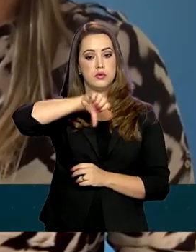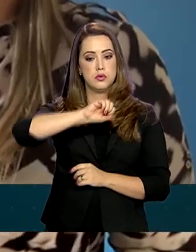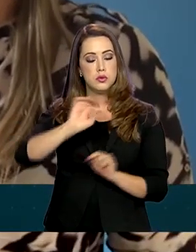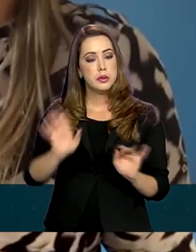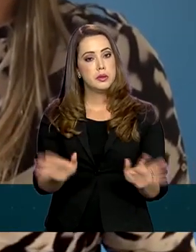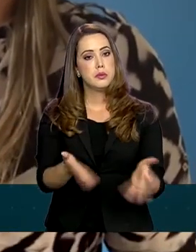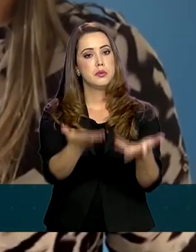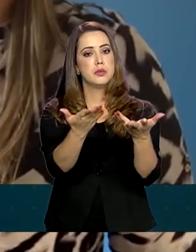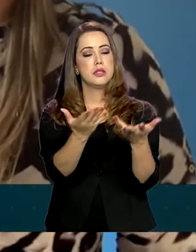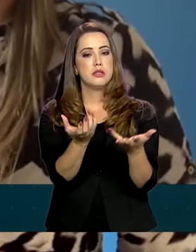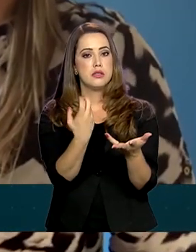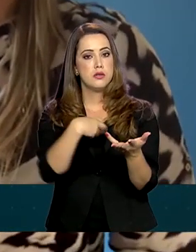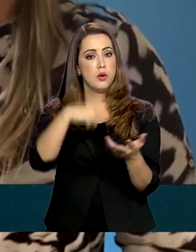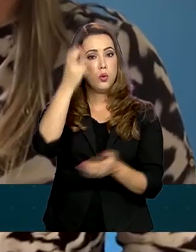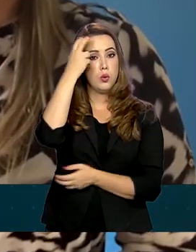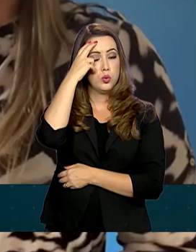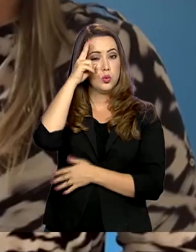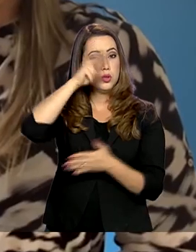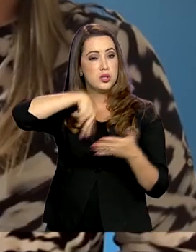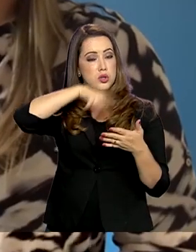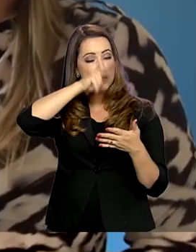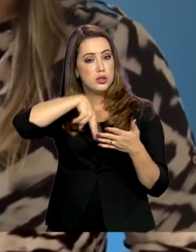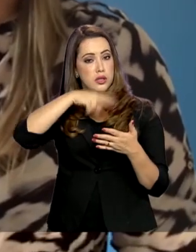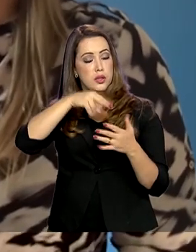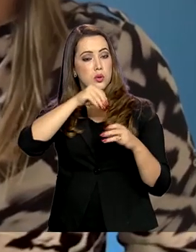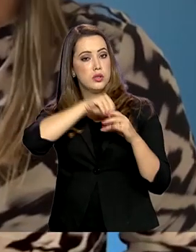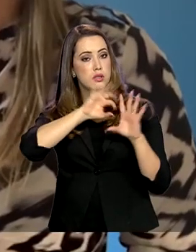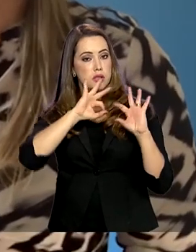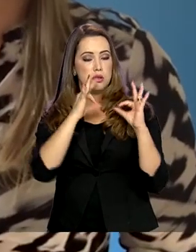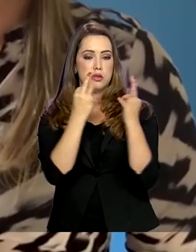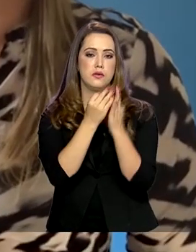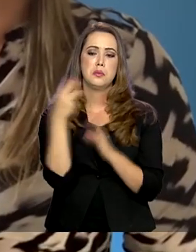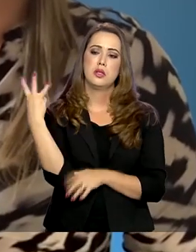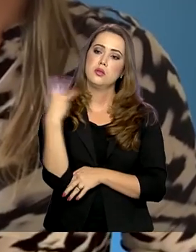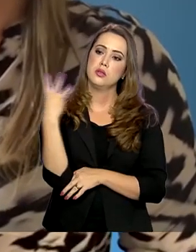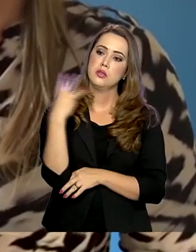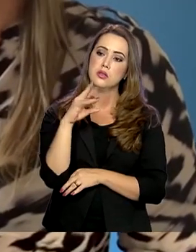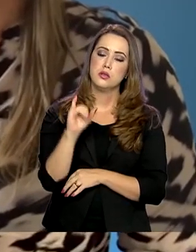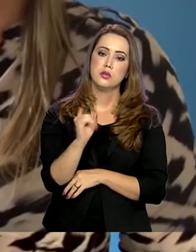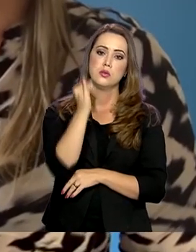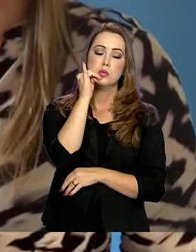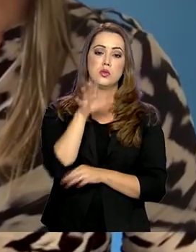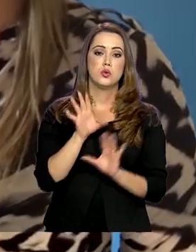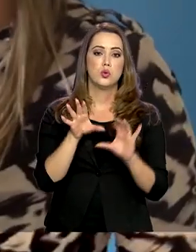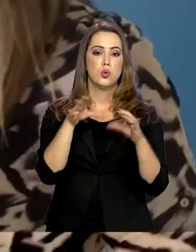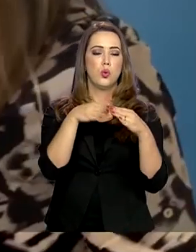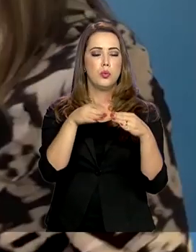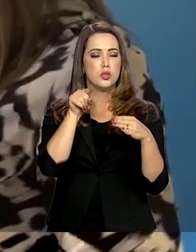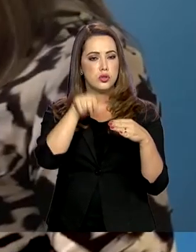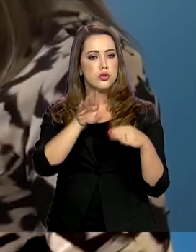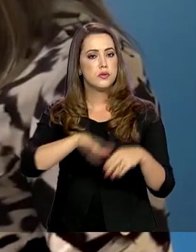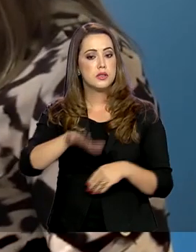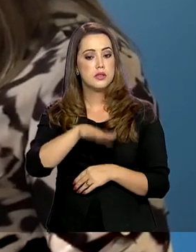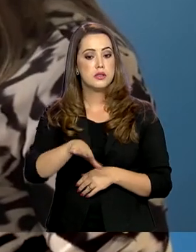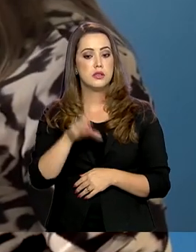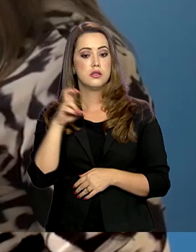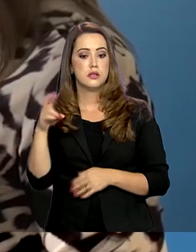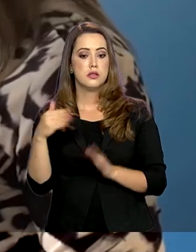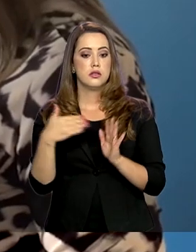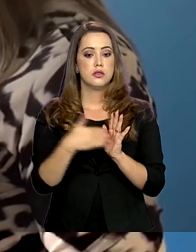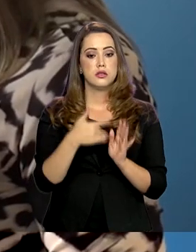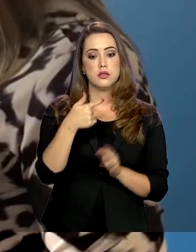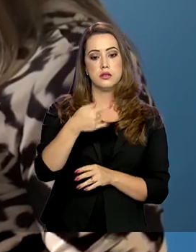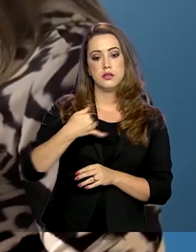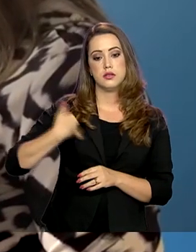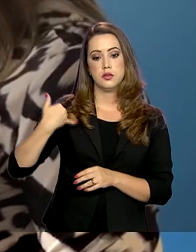incentivar uma cultura de leitura no ambiente familiar. No terceiro episódio da série, o público-alvo são as crianças de 5 a